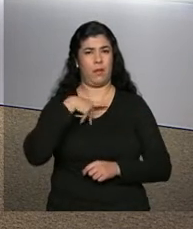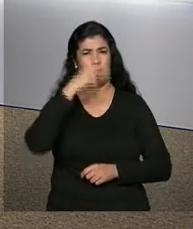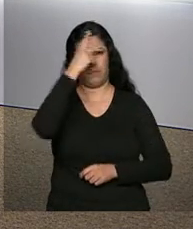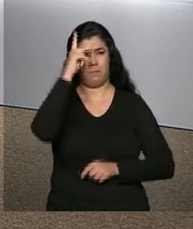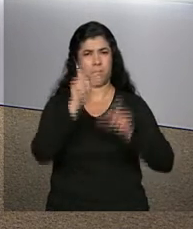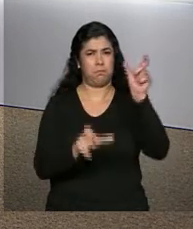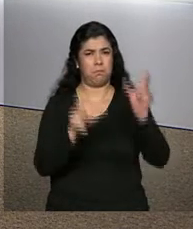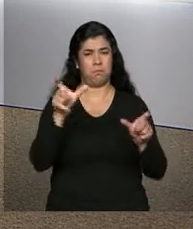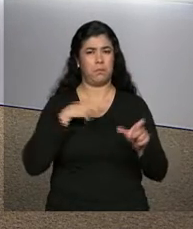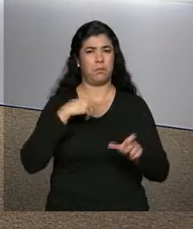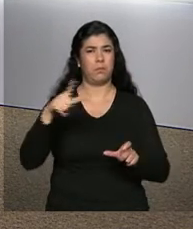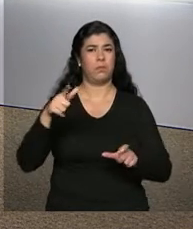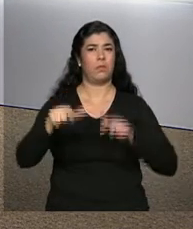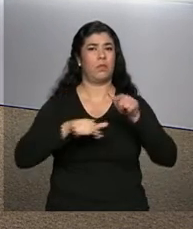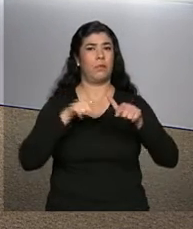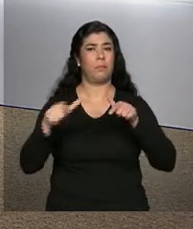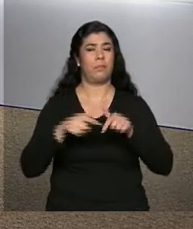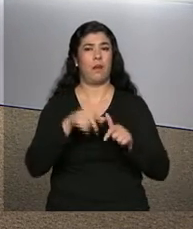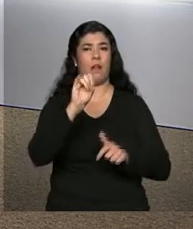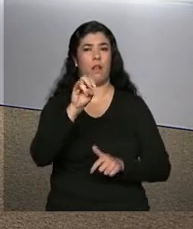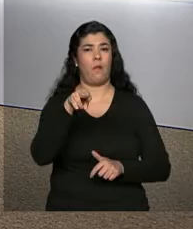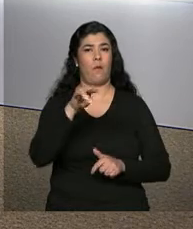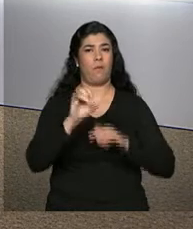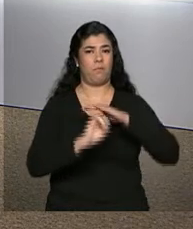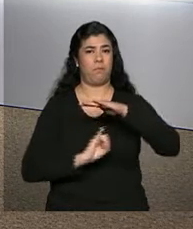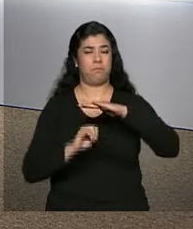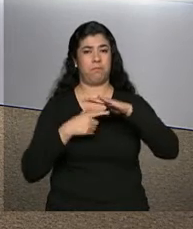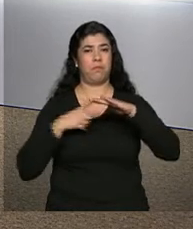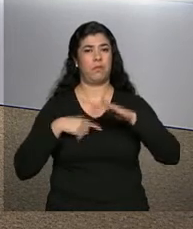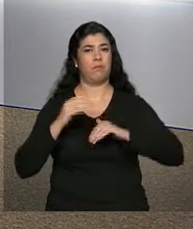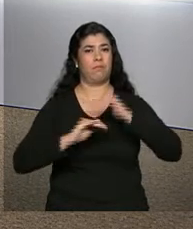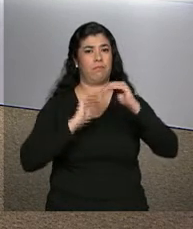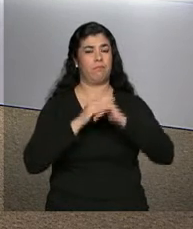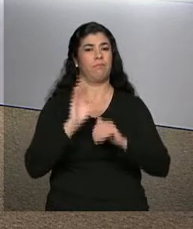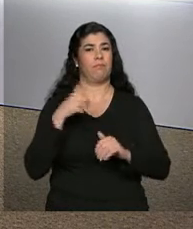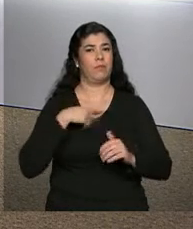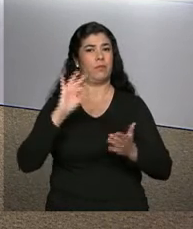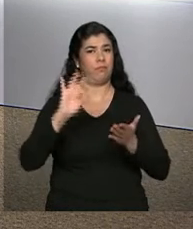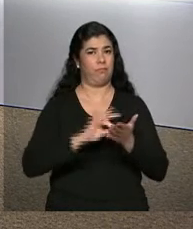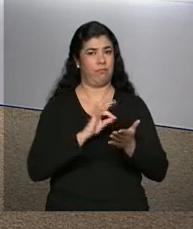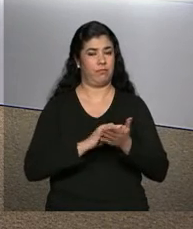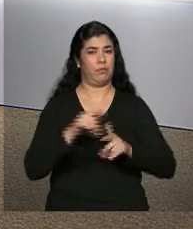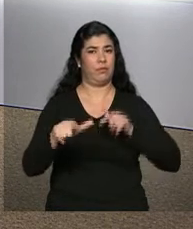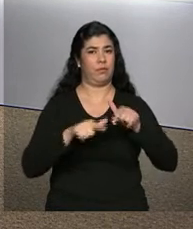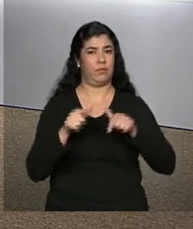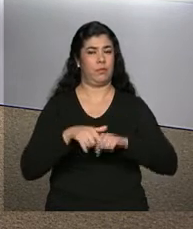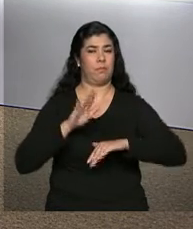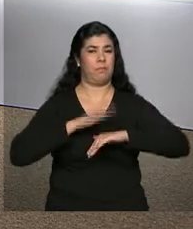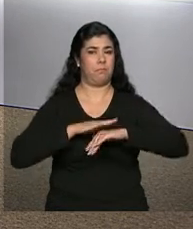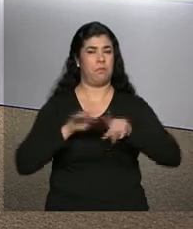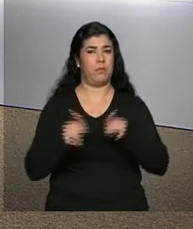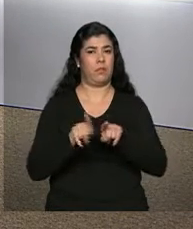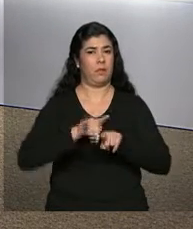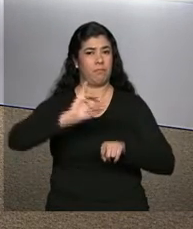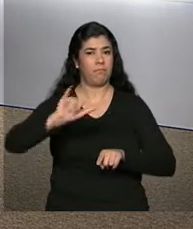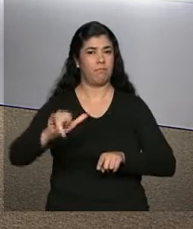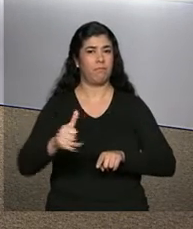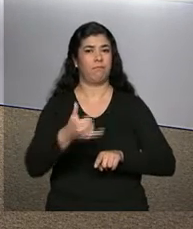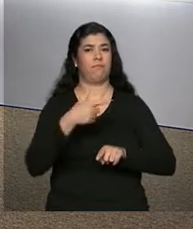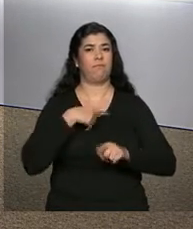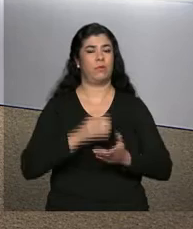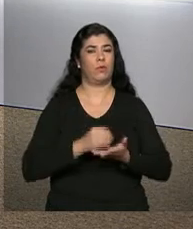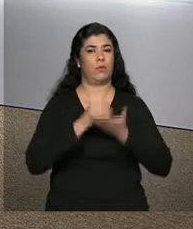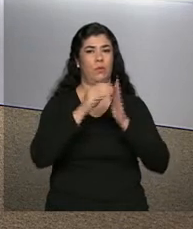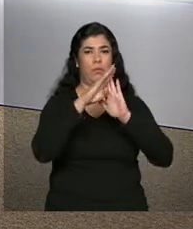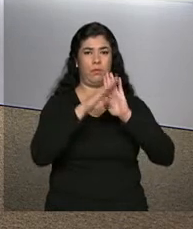na informalidade e, para crescer, regularizaram a situação. Eles trabalham por conta própria, estão aproveitando as vantagens